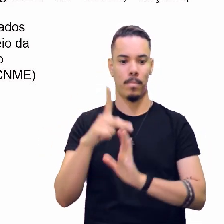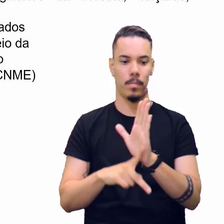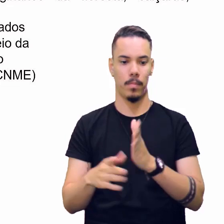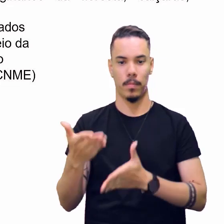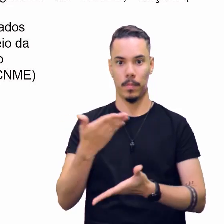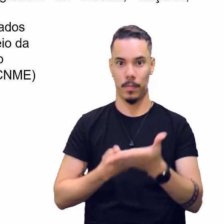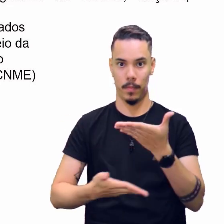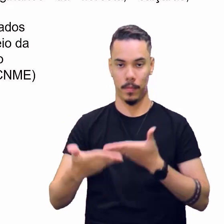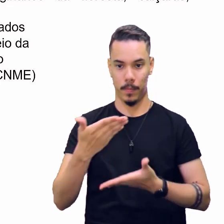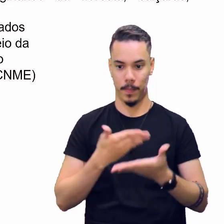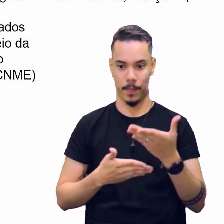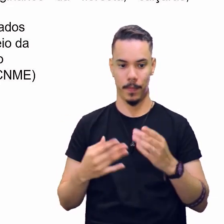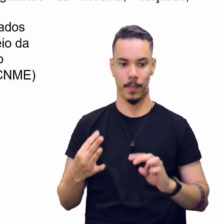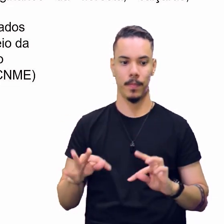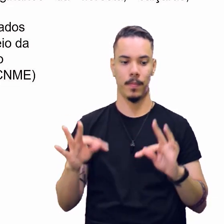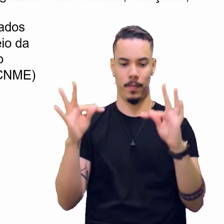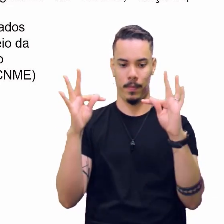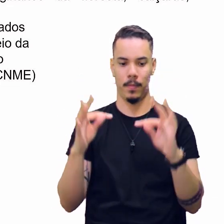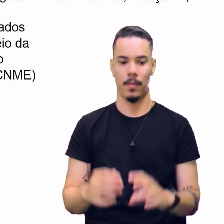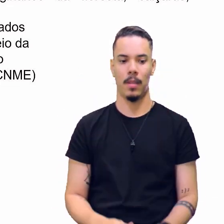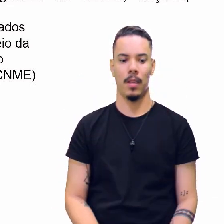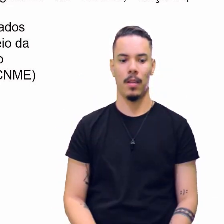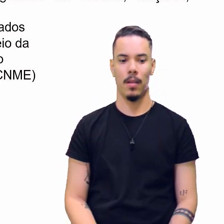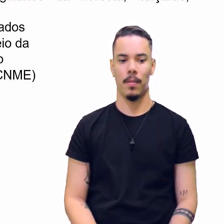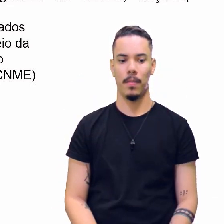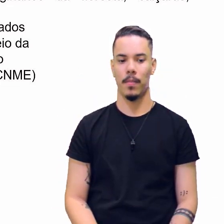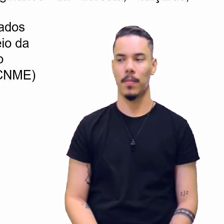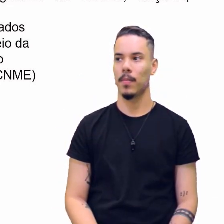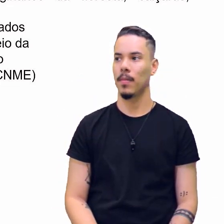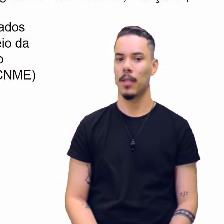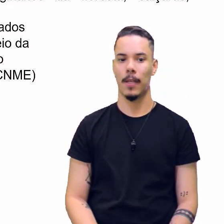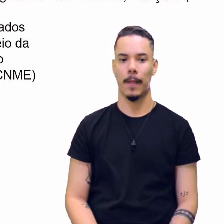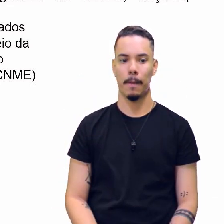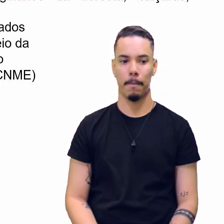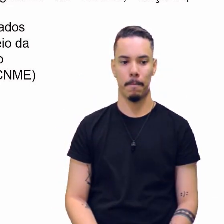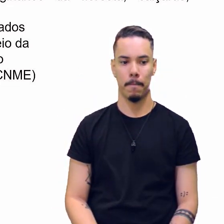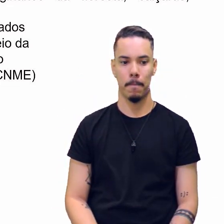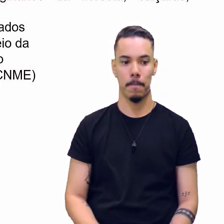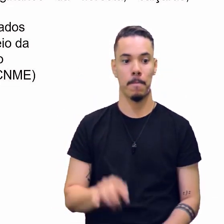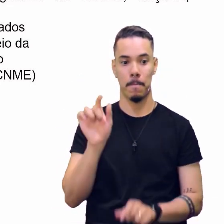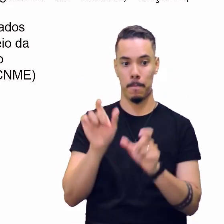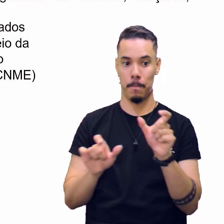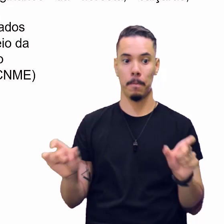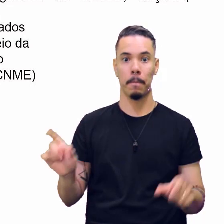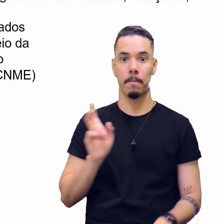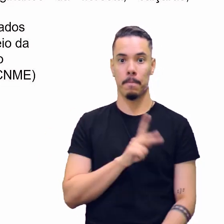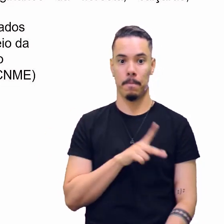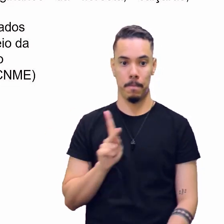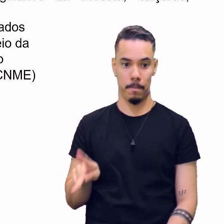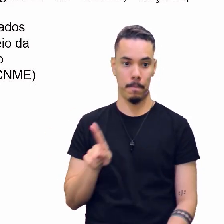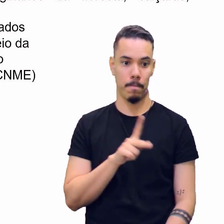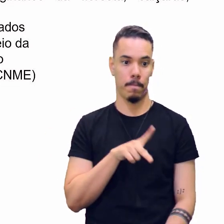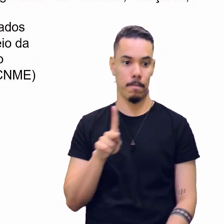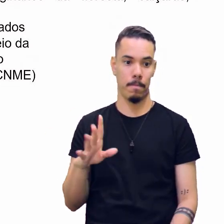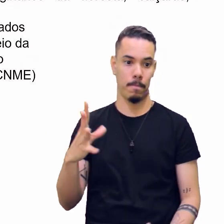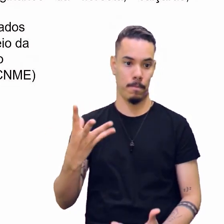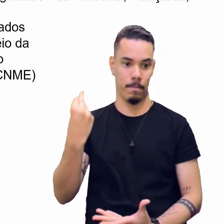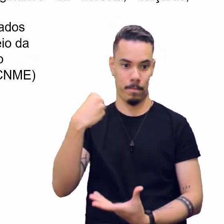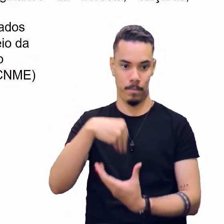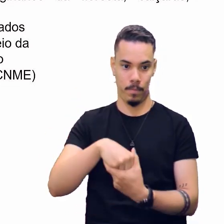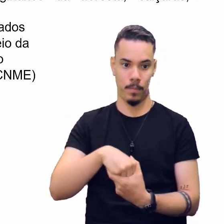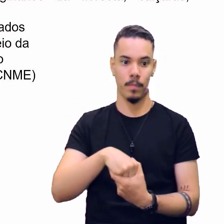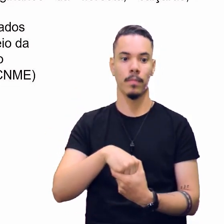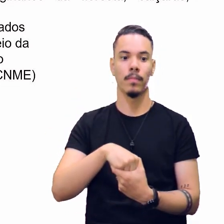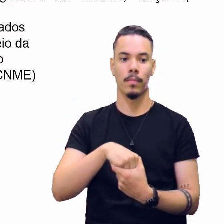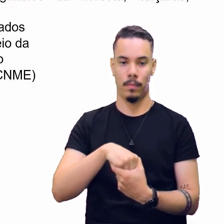mediação, ó. Viu só aqui, ó. E aqui são as pessoas que faziam